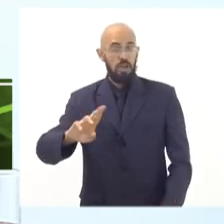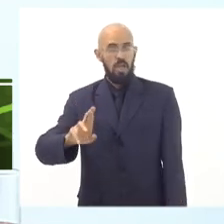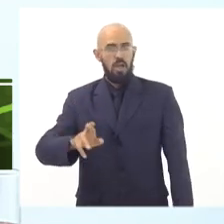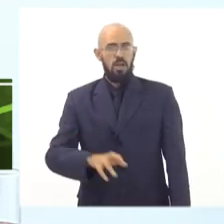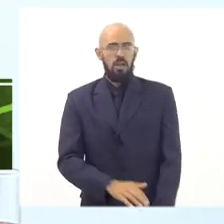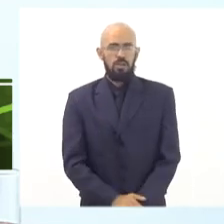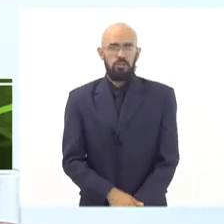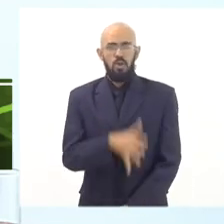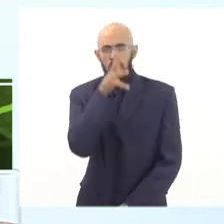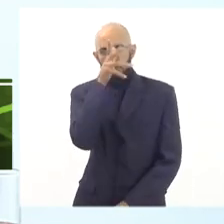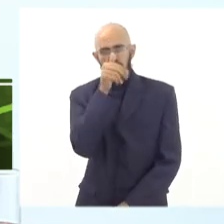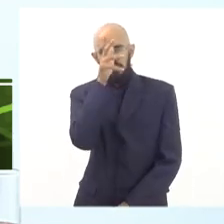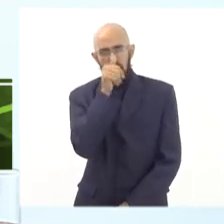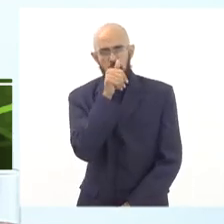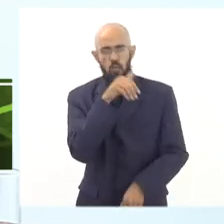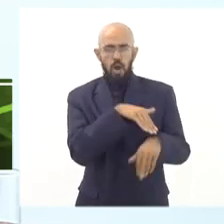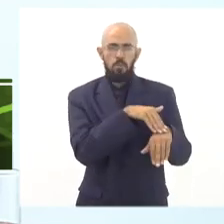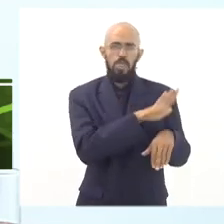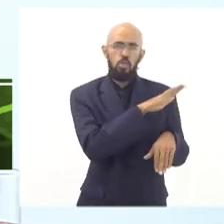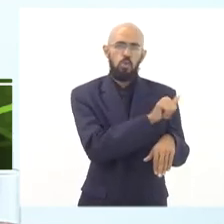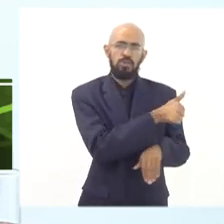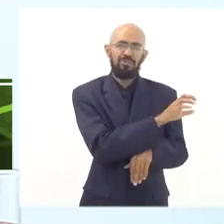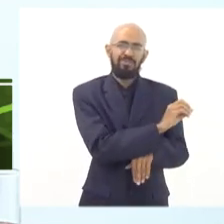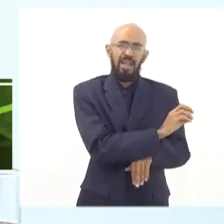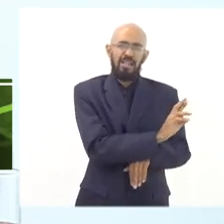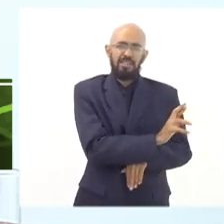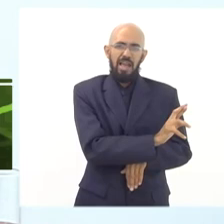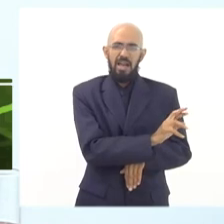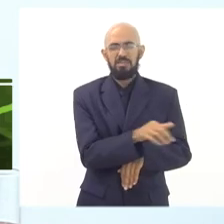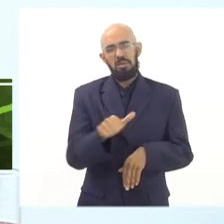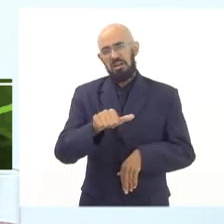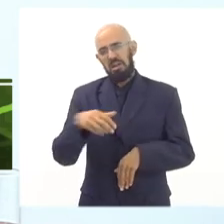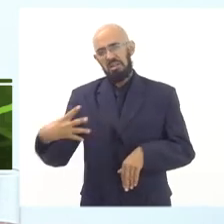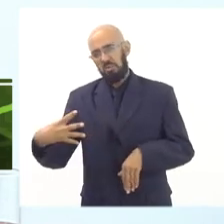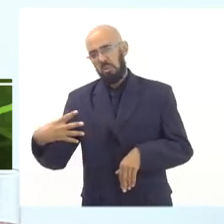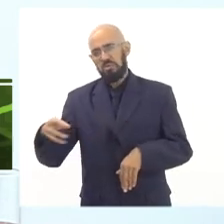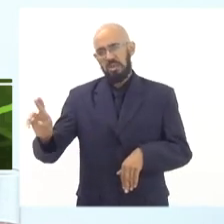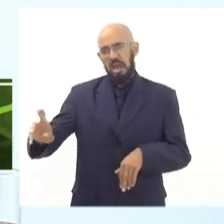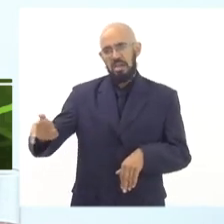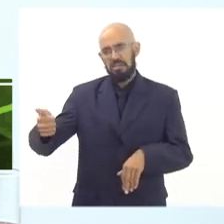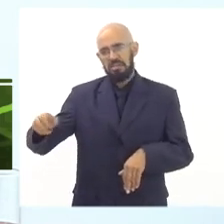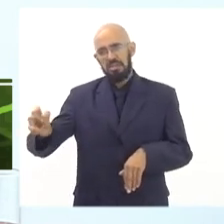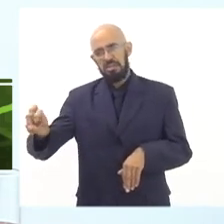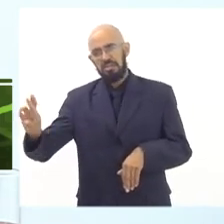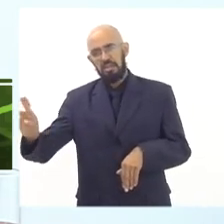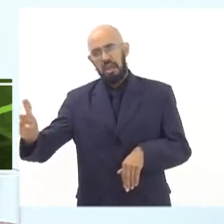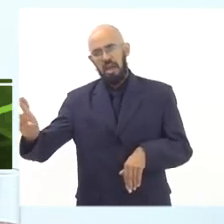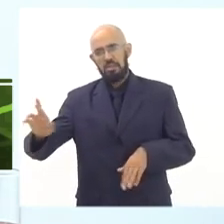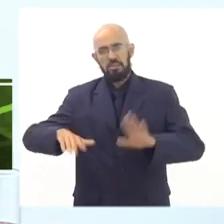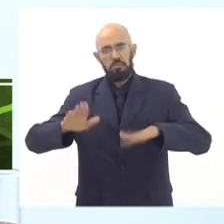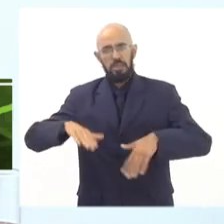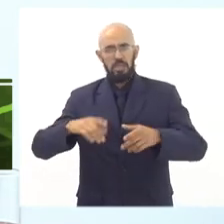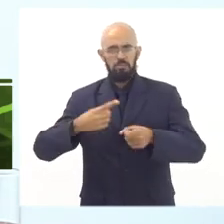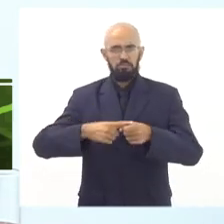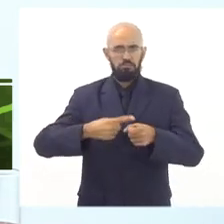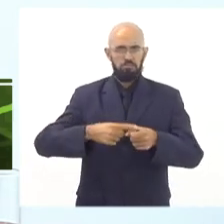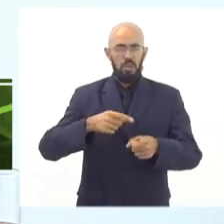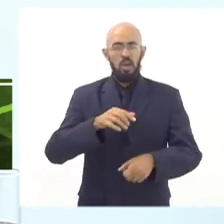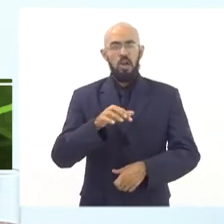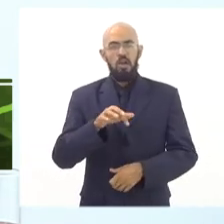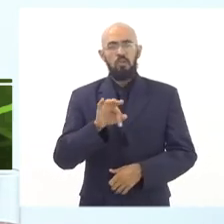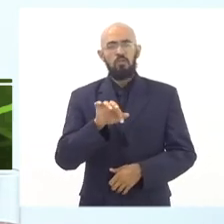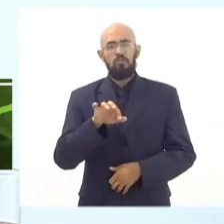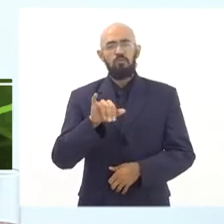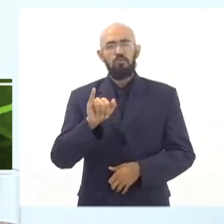O frango aumentou de R$ para R$ para R$ dependendo do filé de peito, por exemplo.